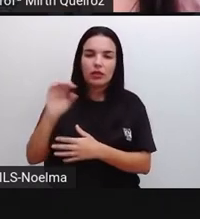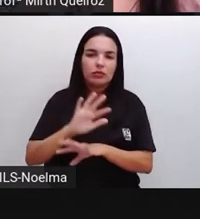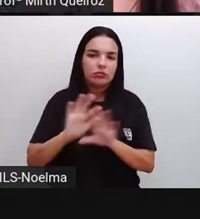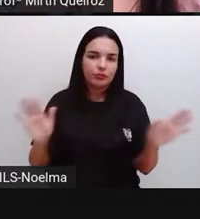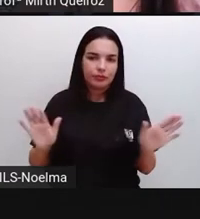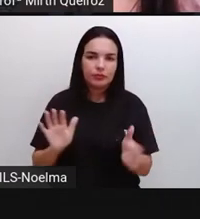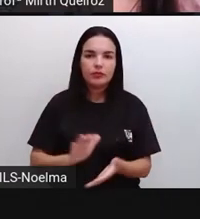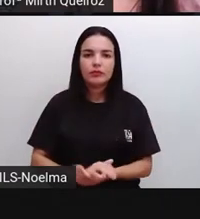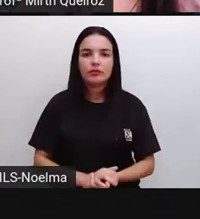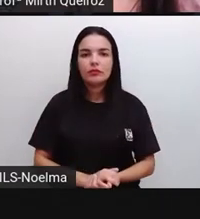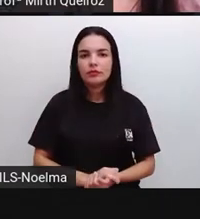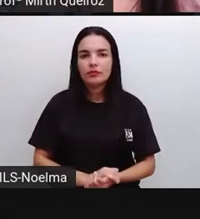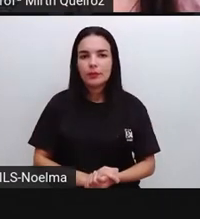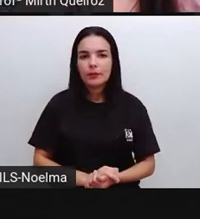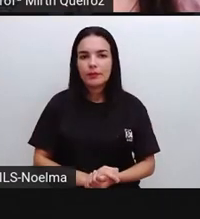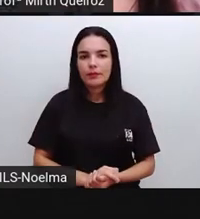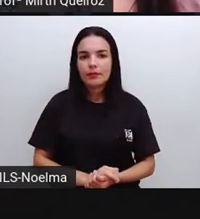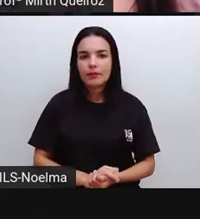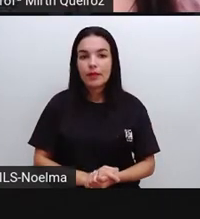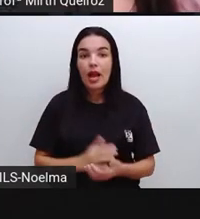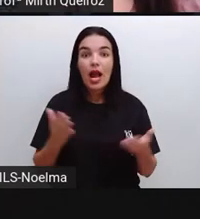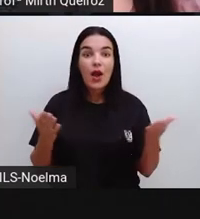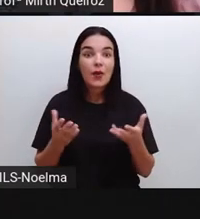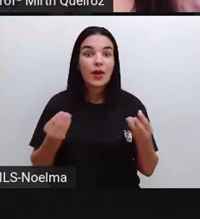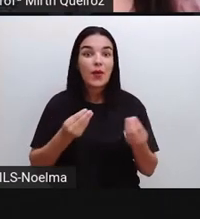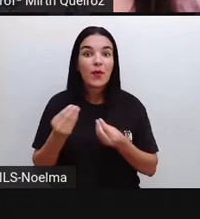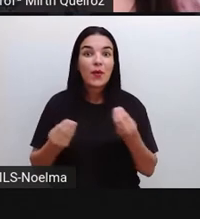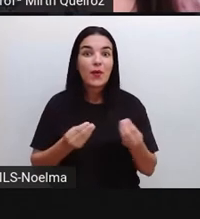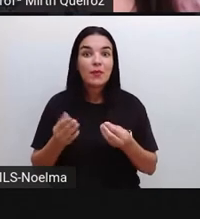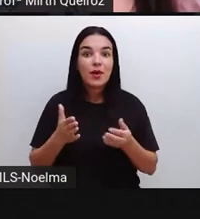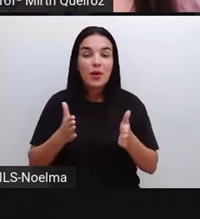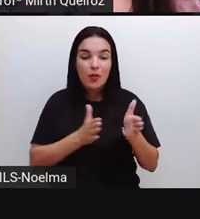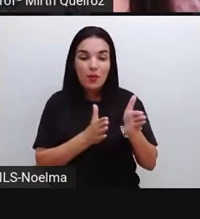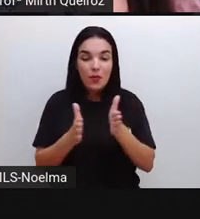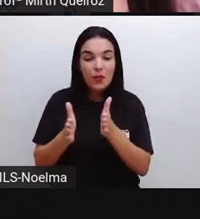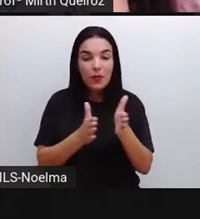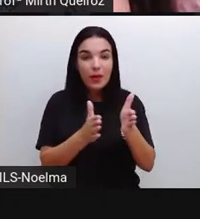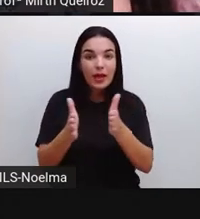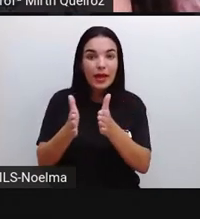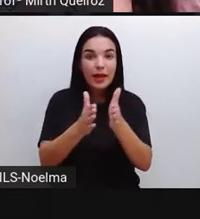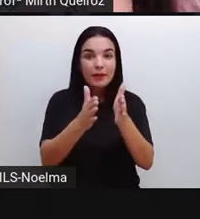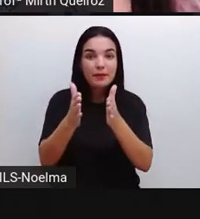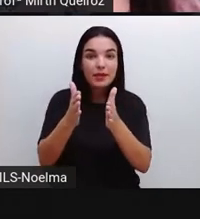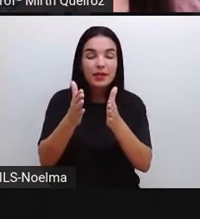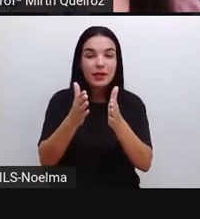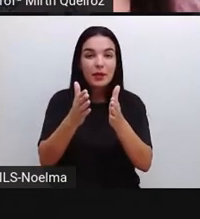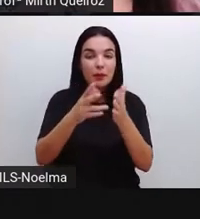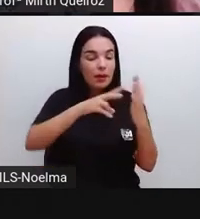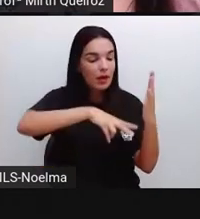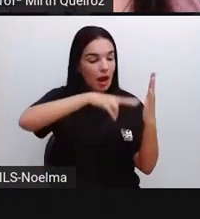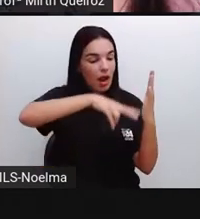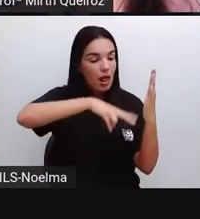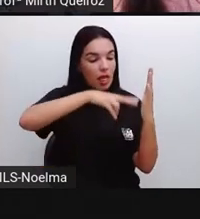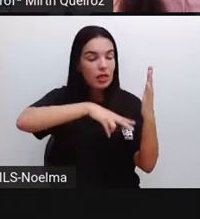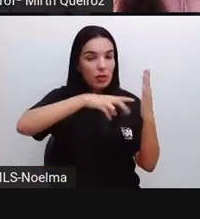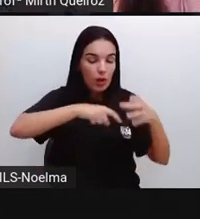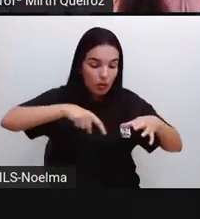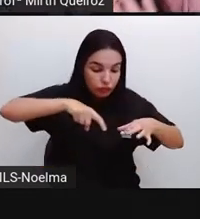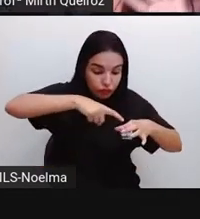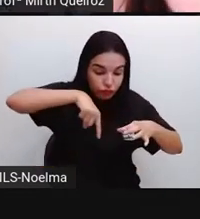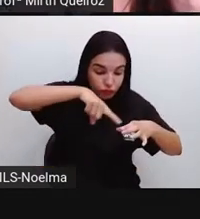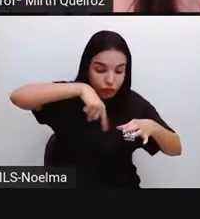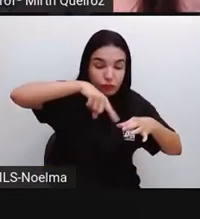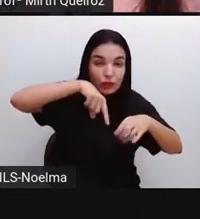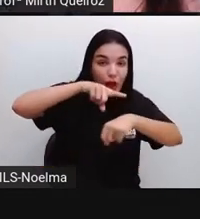por esse uso. As rotas e critérios para leitura de consumo. Então, além